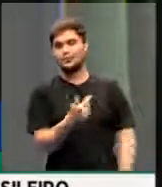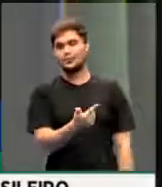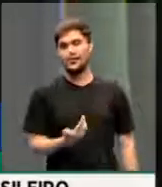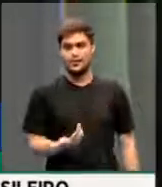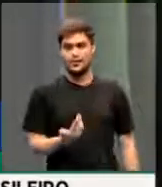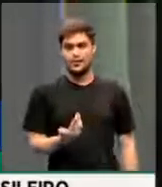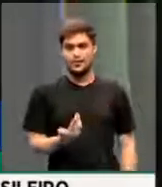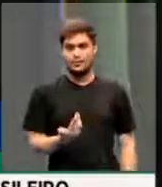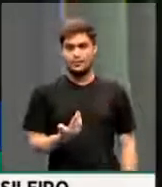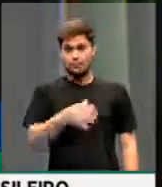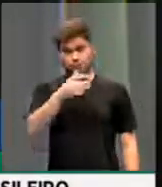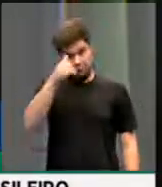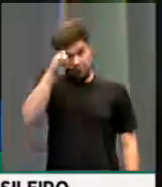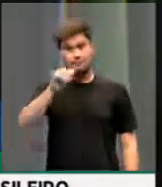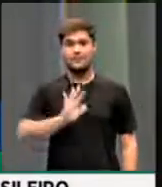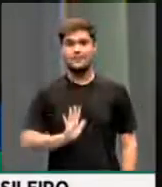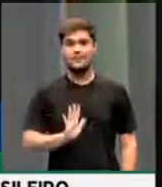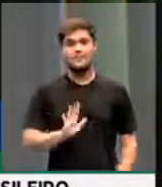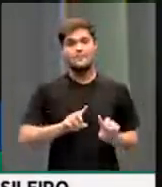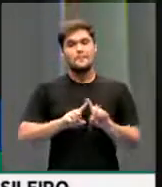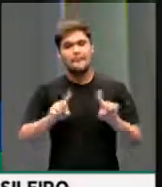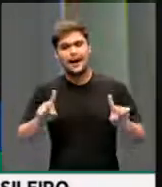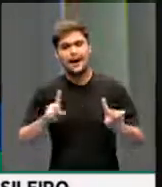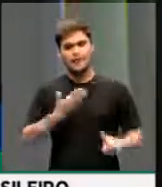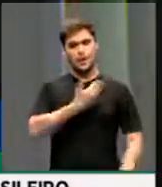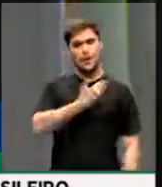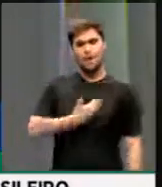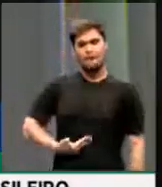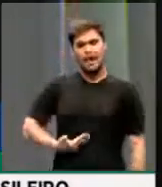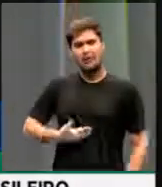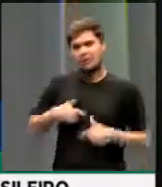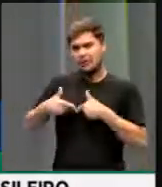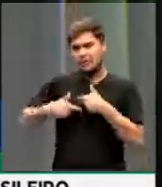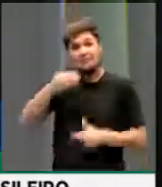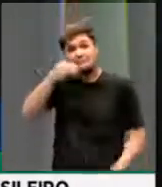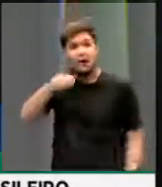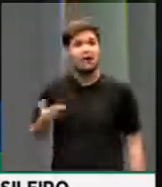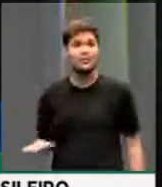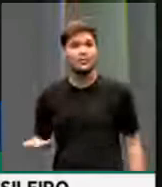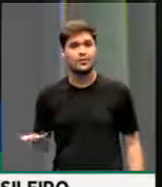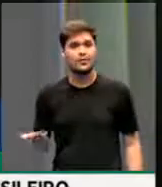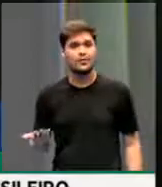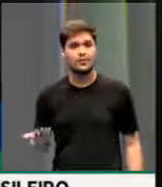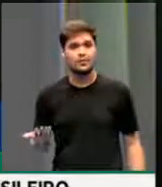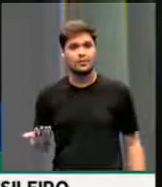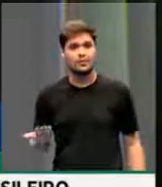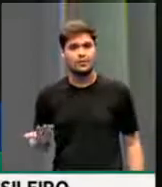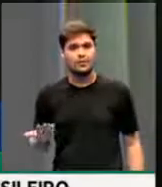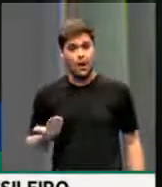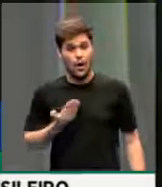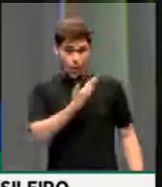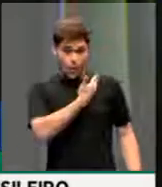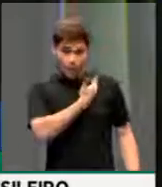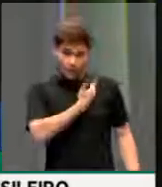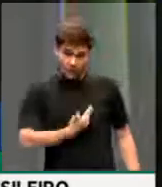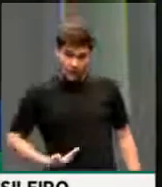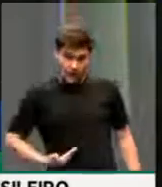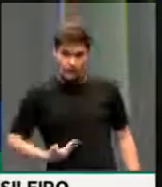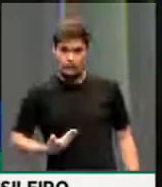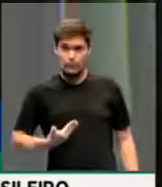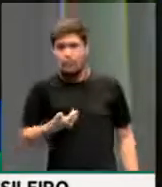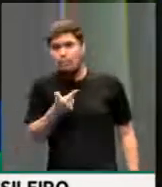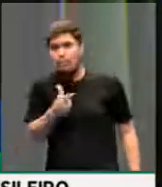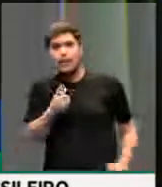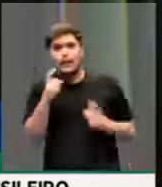Apesar disso, nós vemos o governo agindo com enorme timidez. Em vez de vermos um governo preocupado em